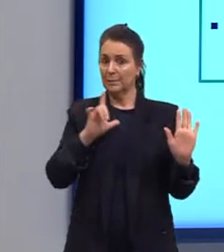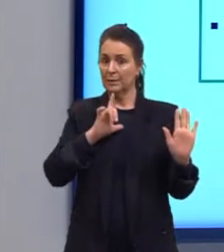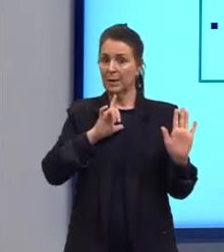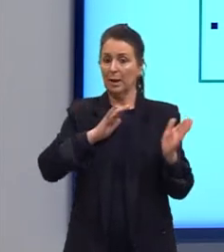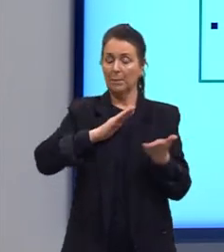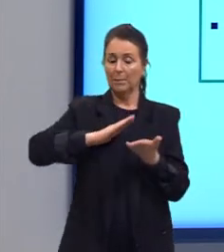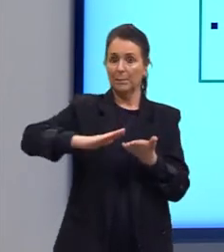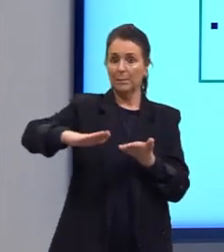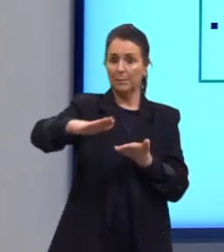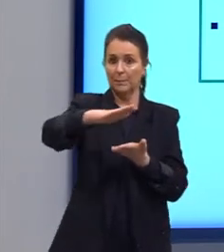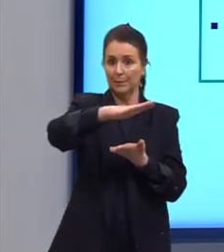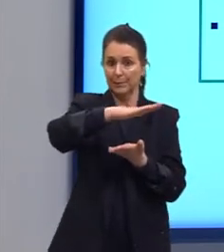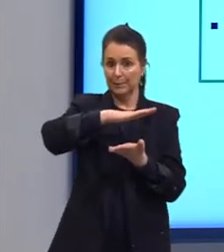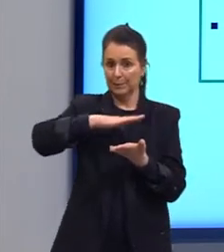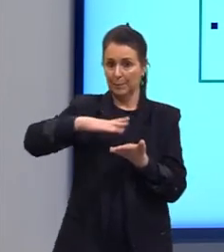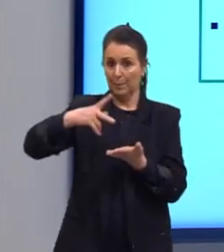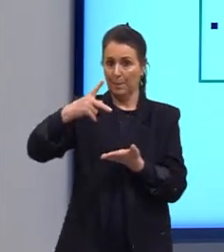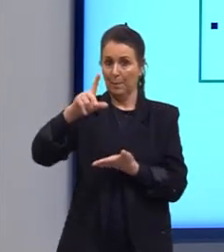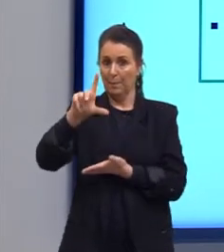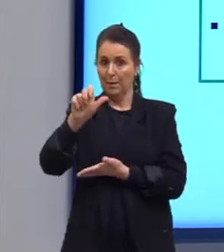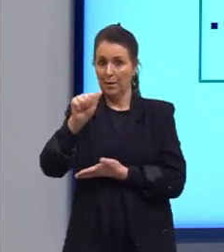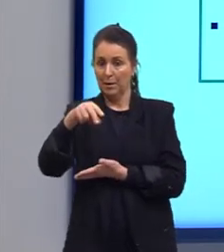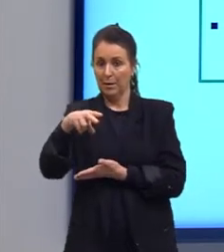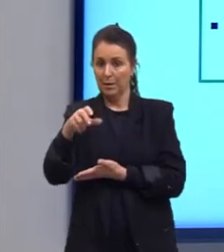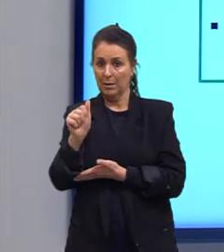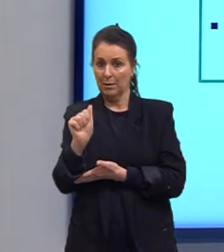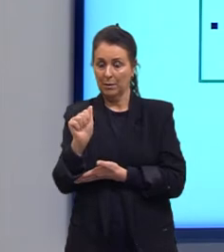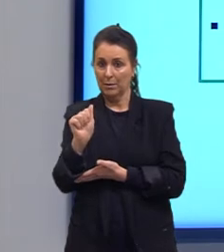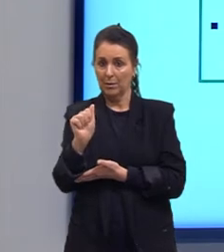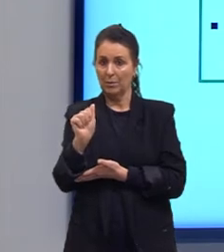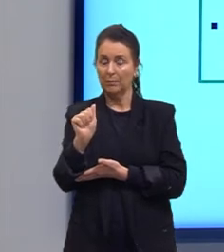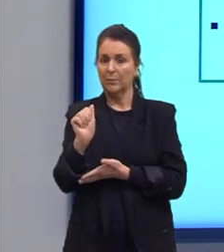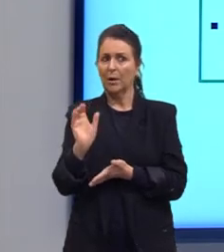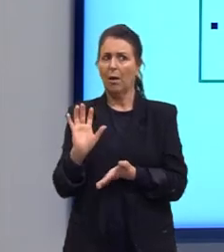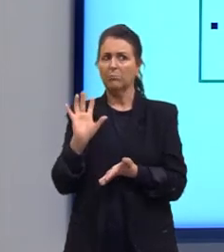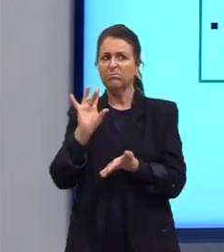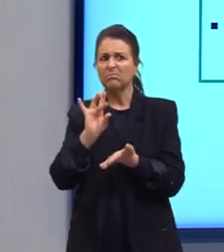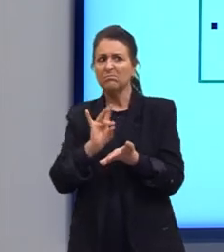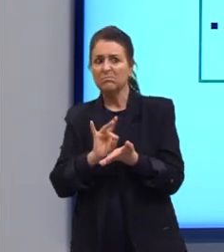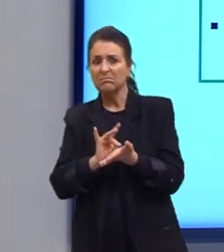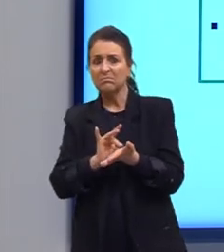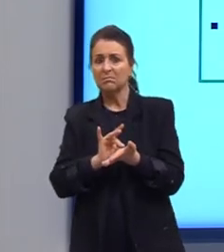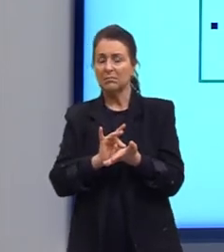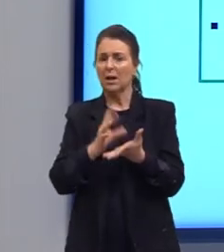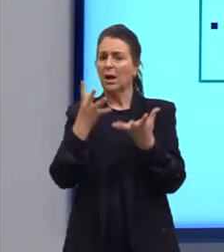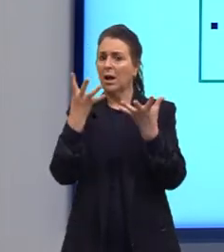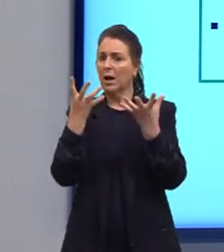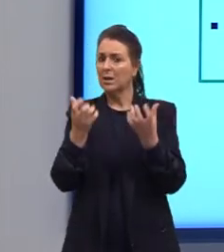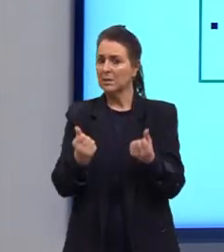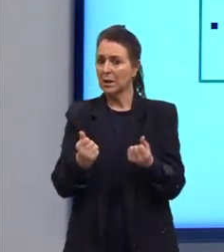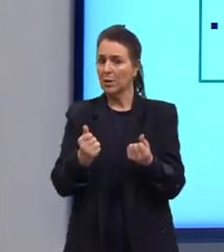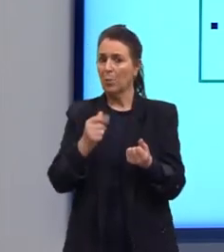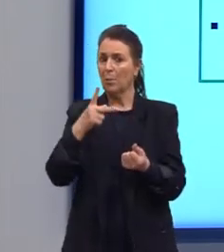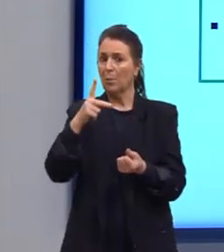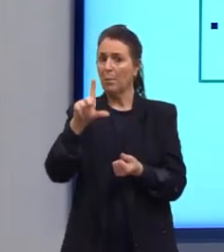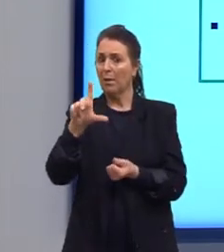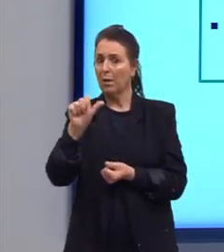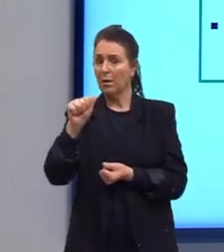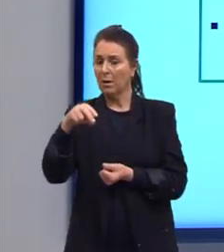plana, que atualmente se trata como constitucional, mas ainda é aceitável trabalhar como plana,